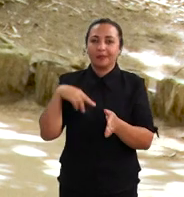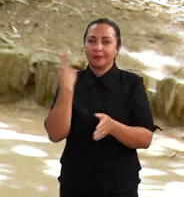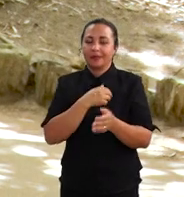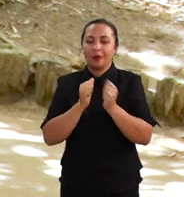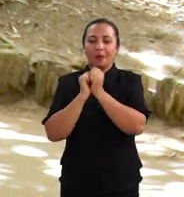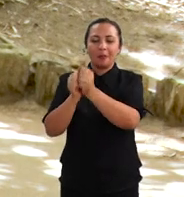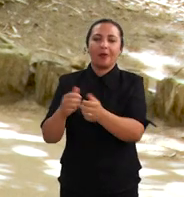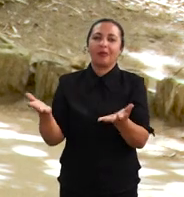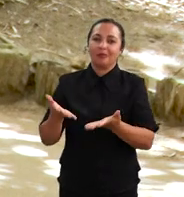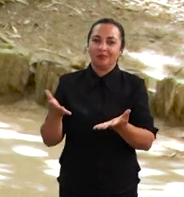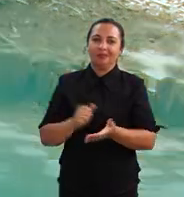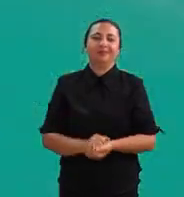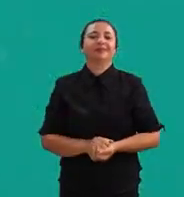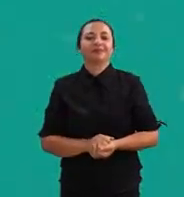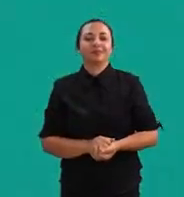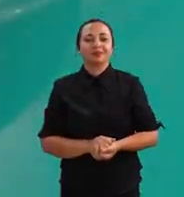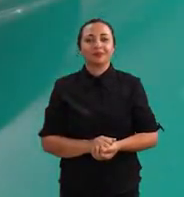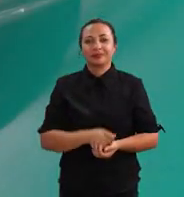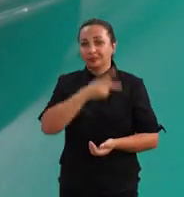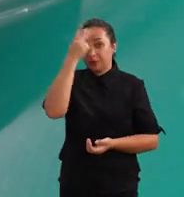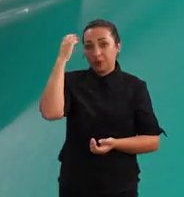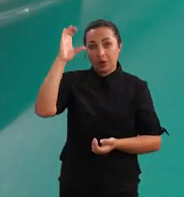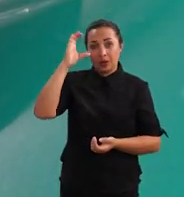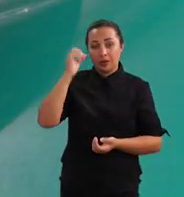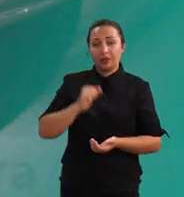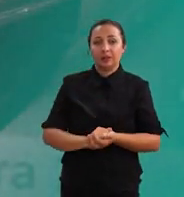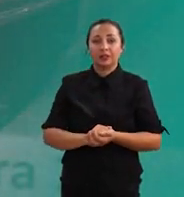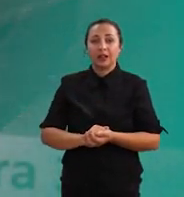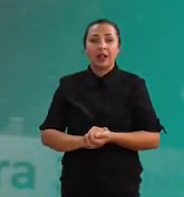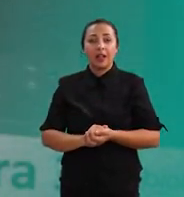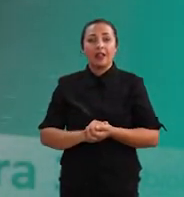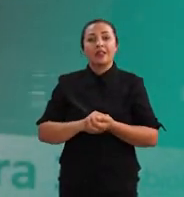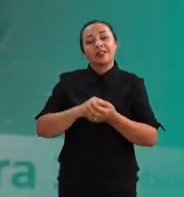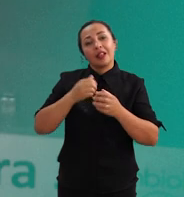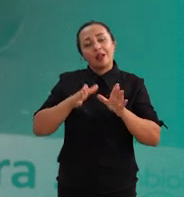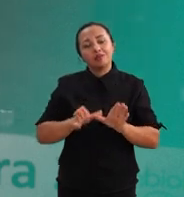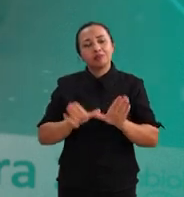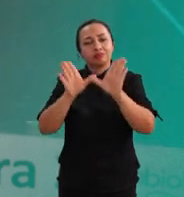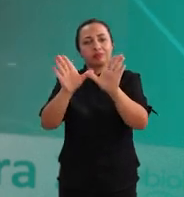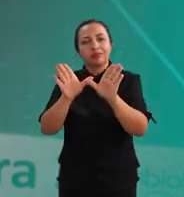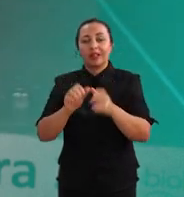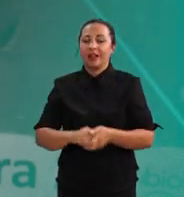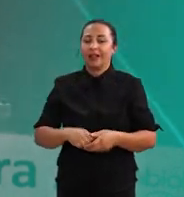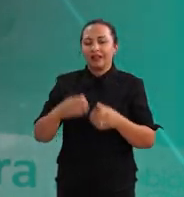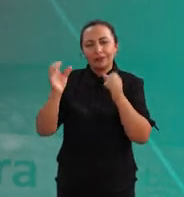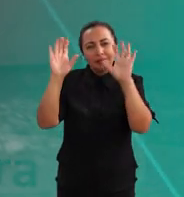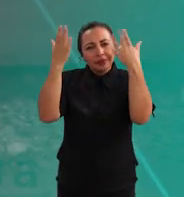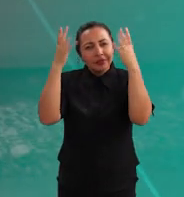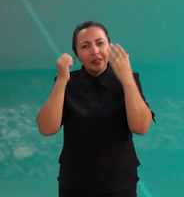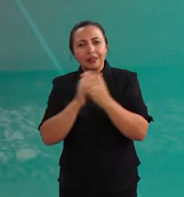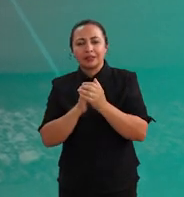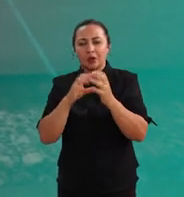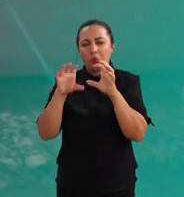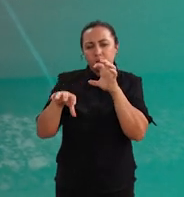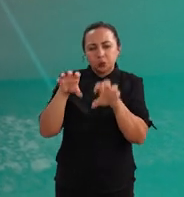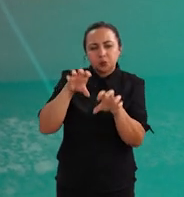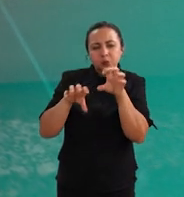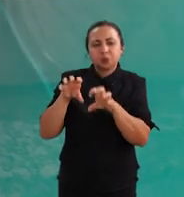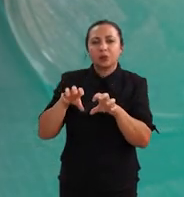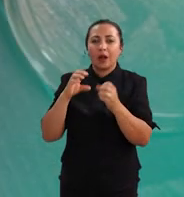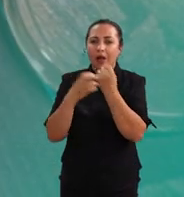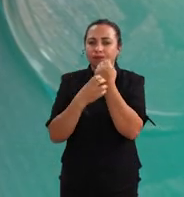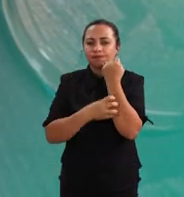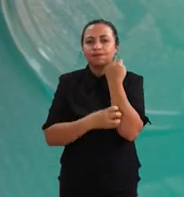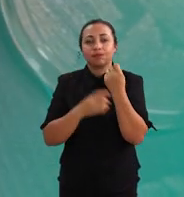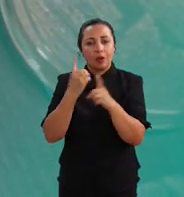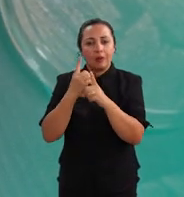que vamos acompanhar hoje. Cientistas da Universidade Federal do Ceará analisam a associação de fungos e bactérias encontrados